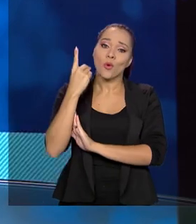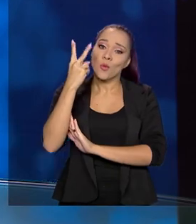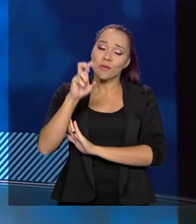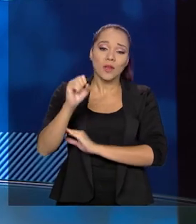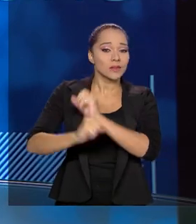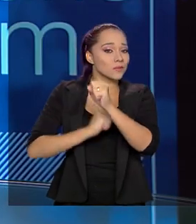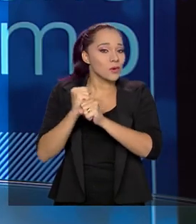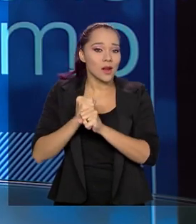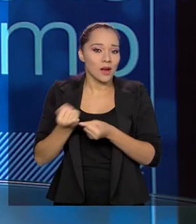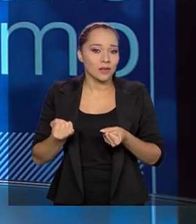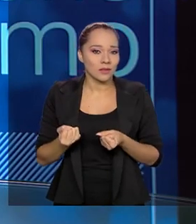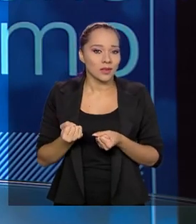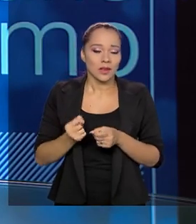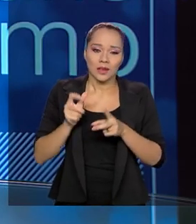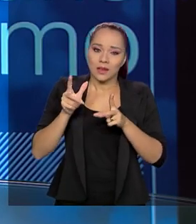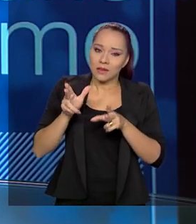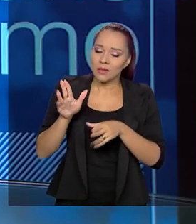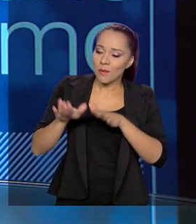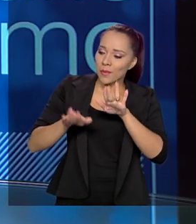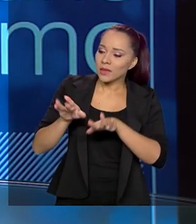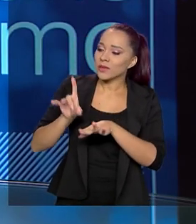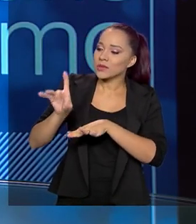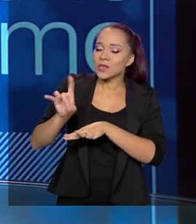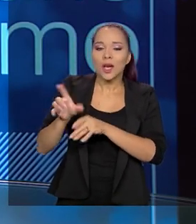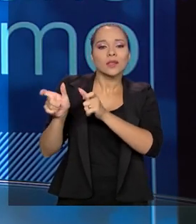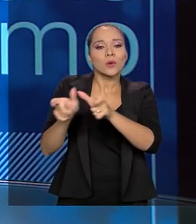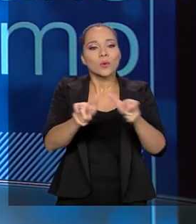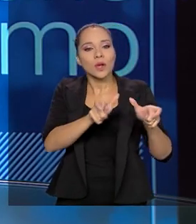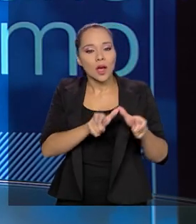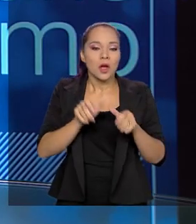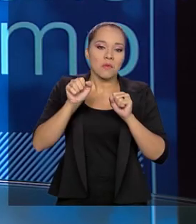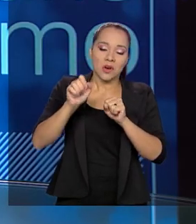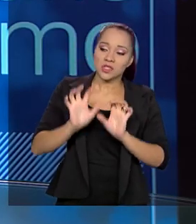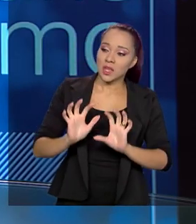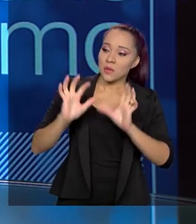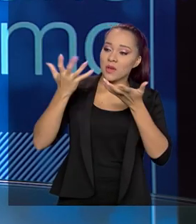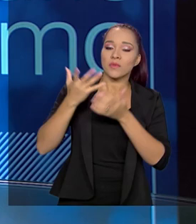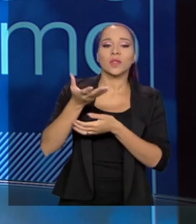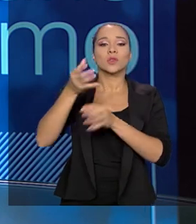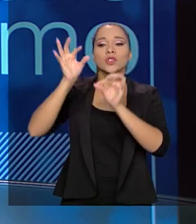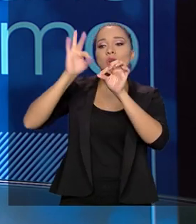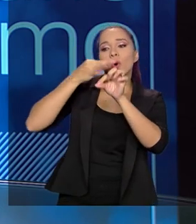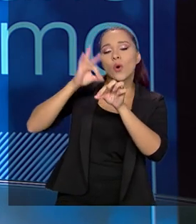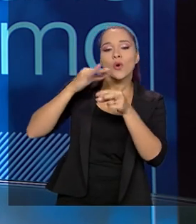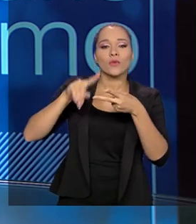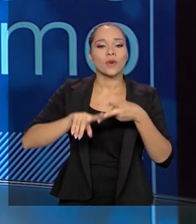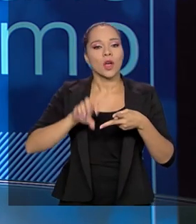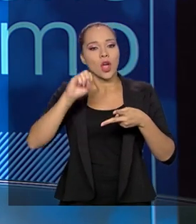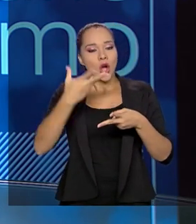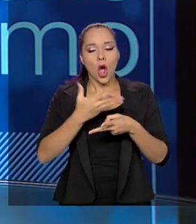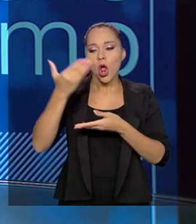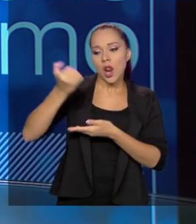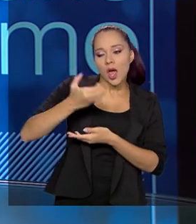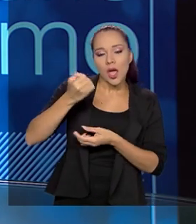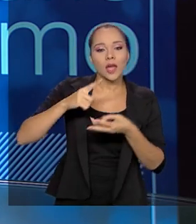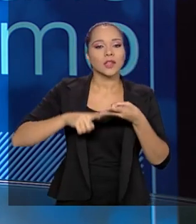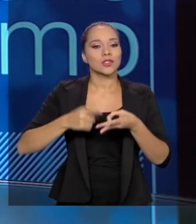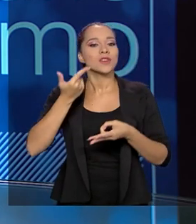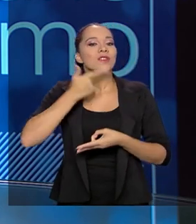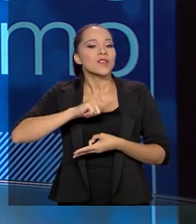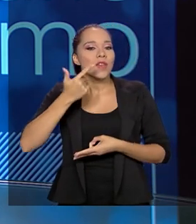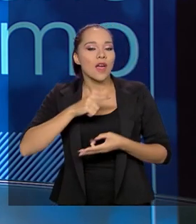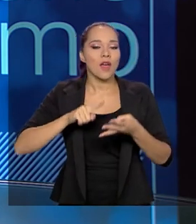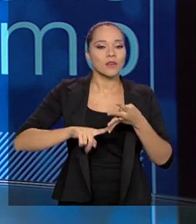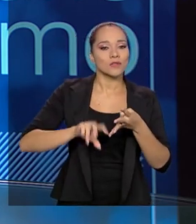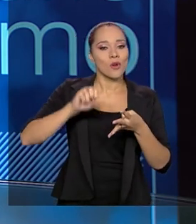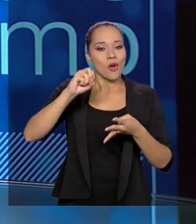ano, onde você, de acordo com a vocação de cada local, você pode ter um evento de uva, você pode ter um evento de produção de leite e queijo, você pode ter um